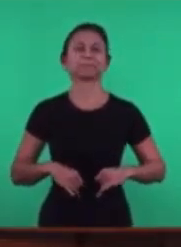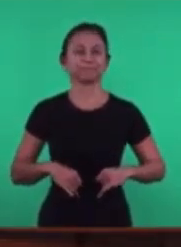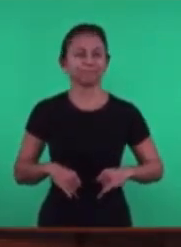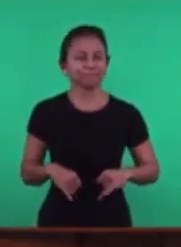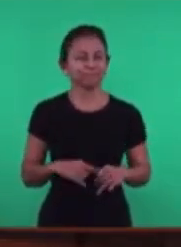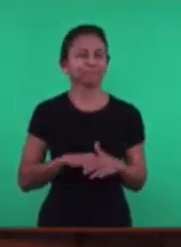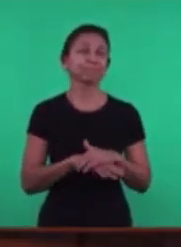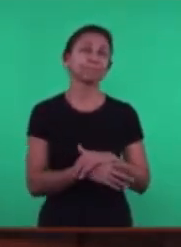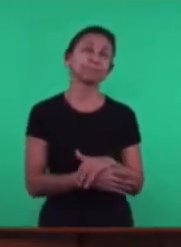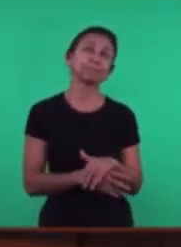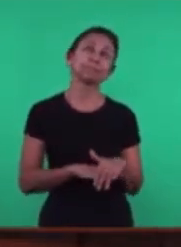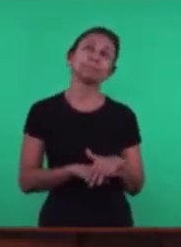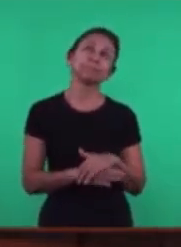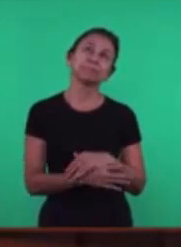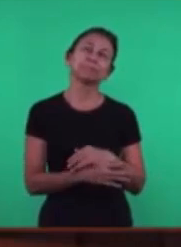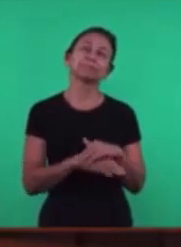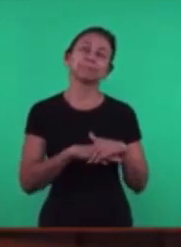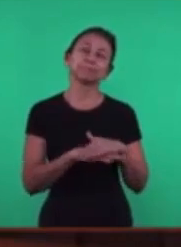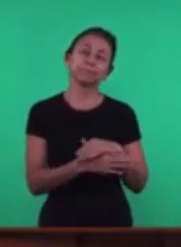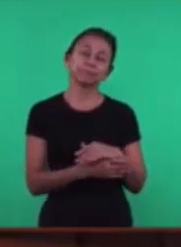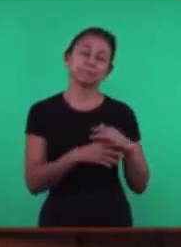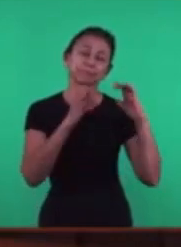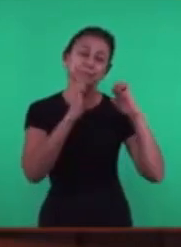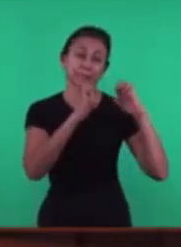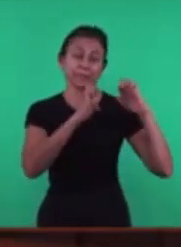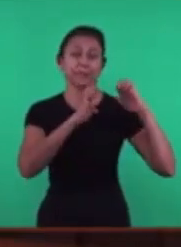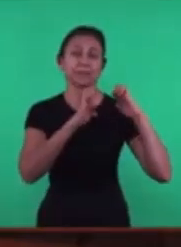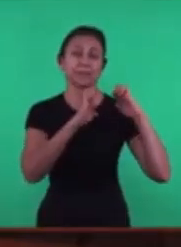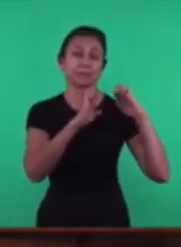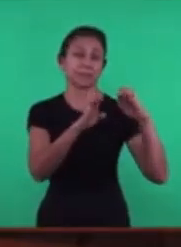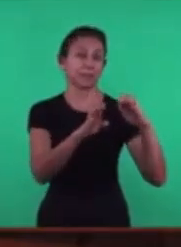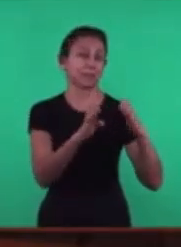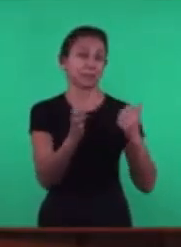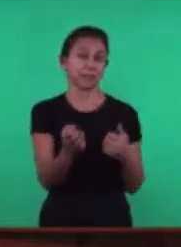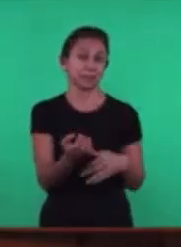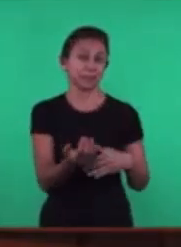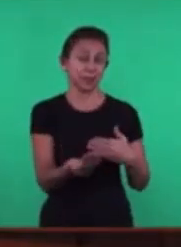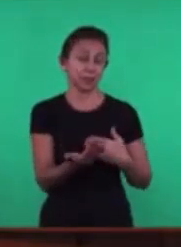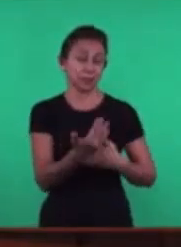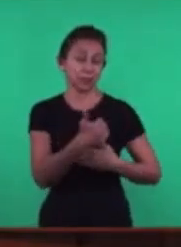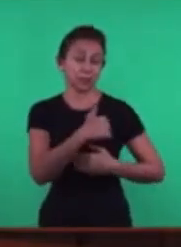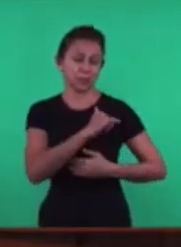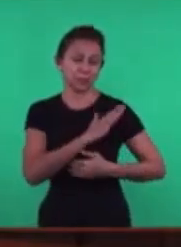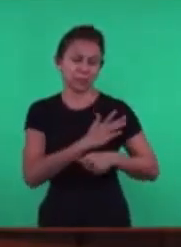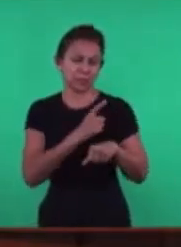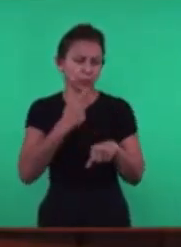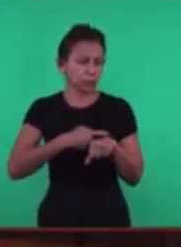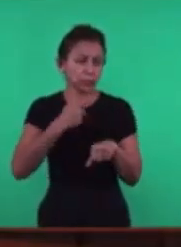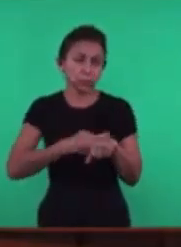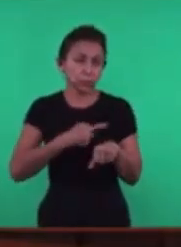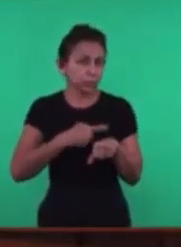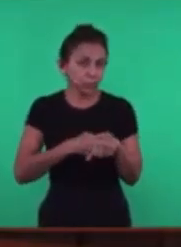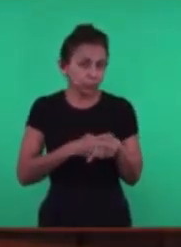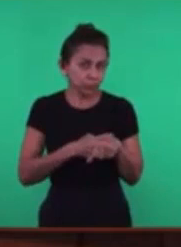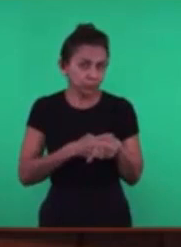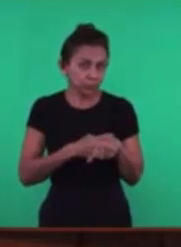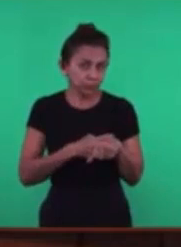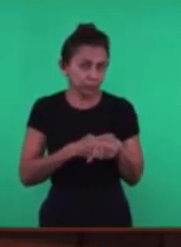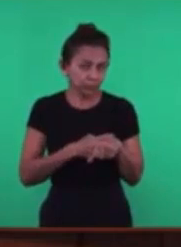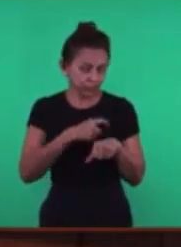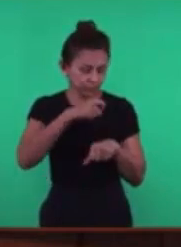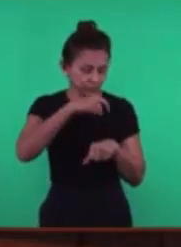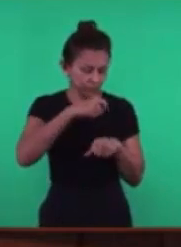Acostumados Com o evangelho E a semente Não penetrou Não trouxe Vida Para eles